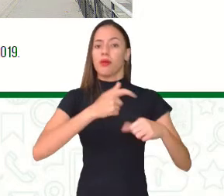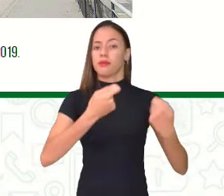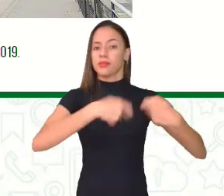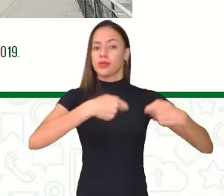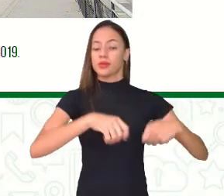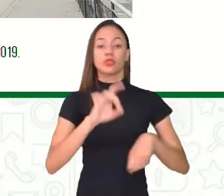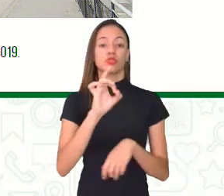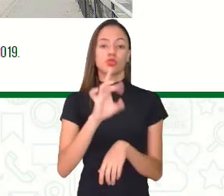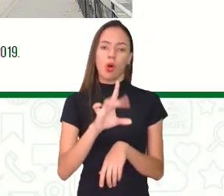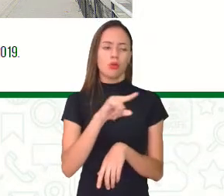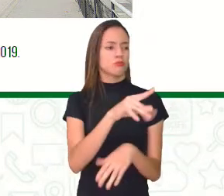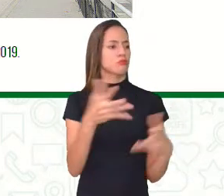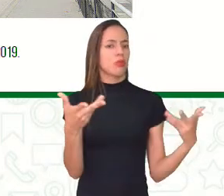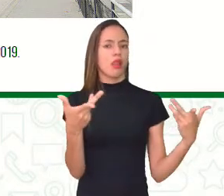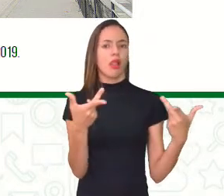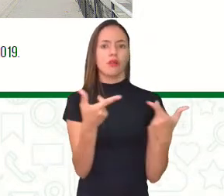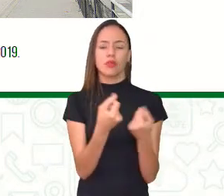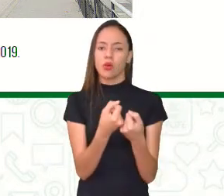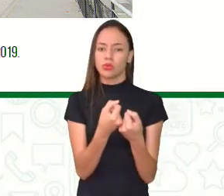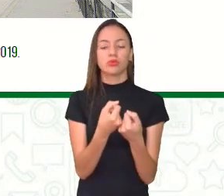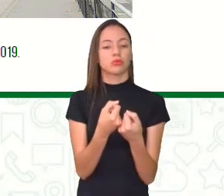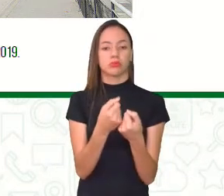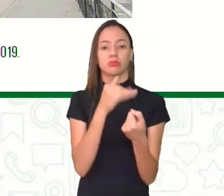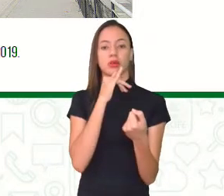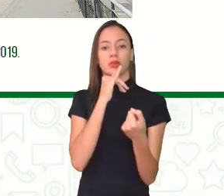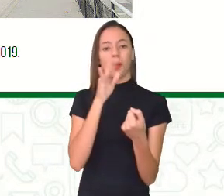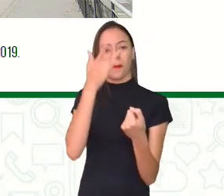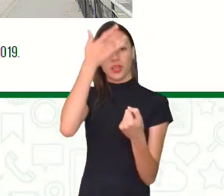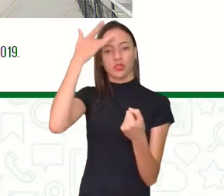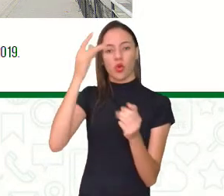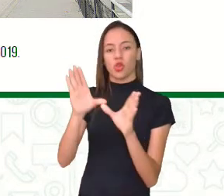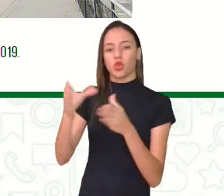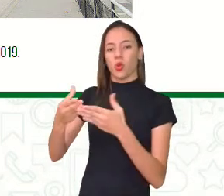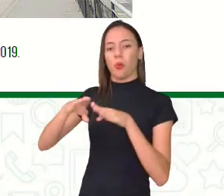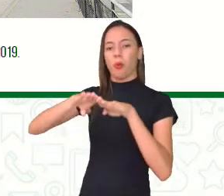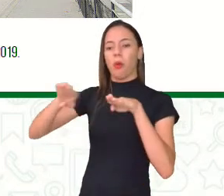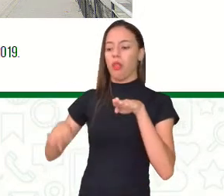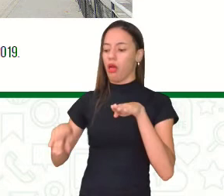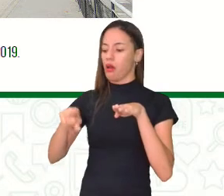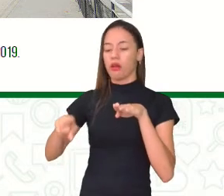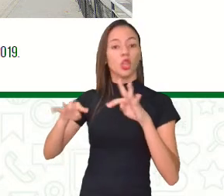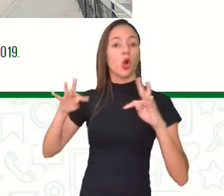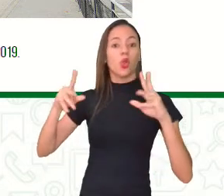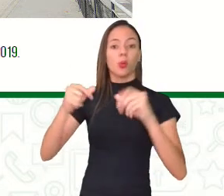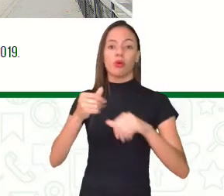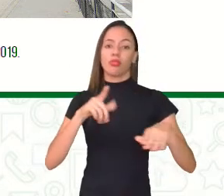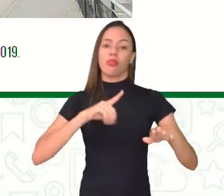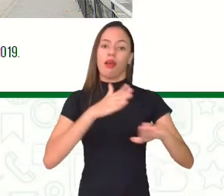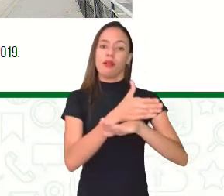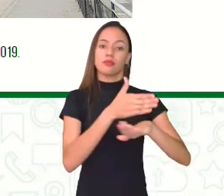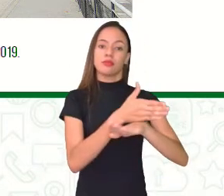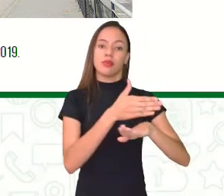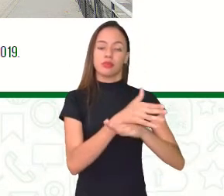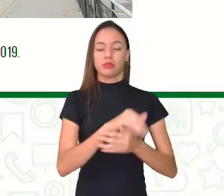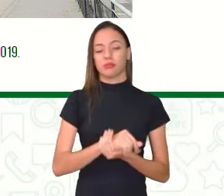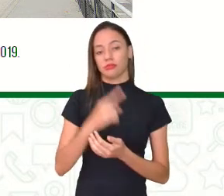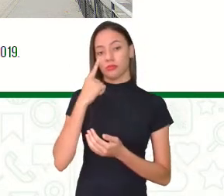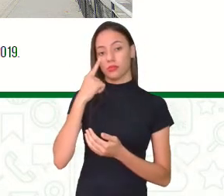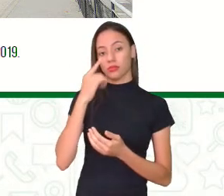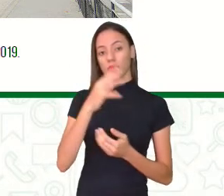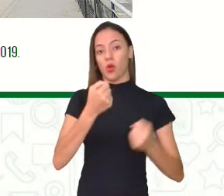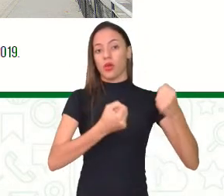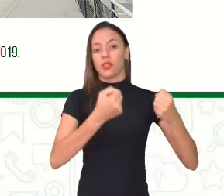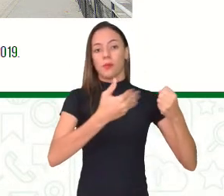maravilhoso para a mobilidade social, seria maravilhoso para todo mundo poder circular bem. Porque um transporte público eficiente